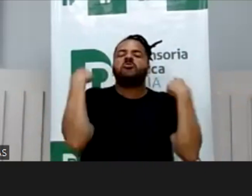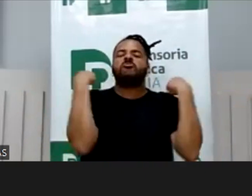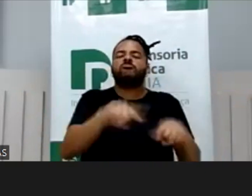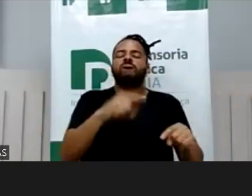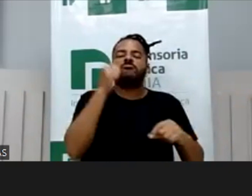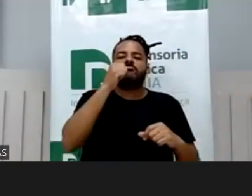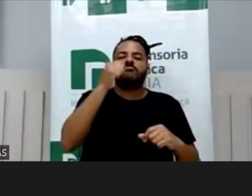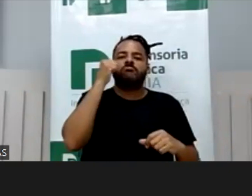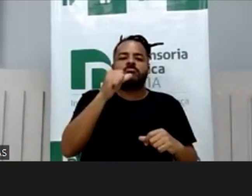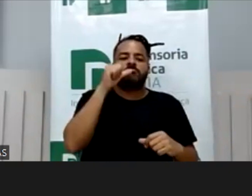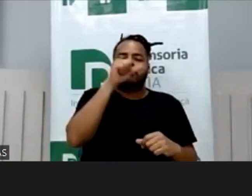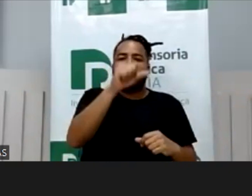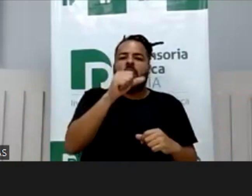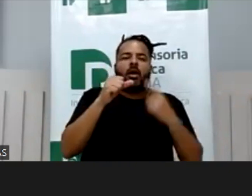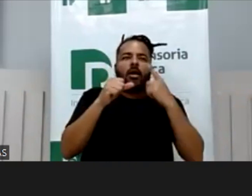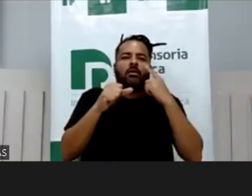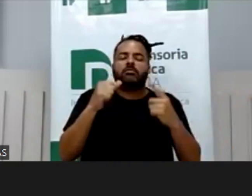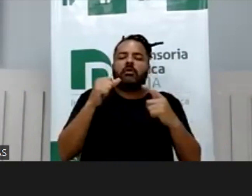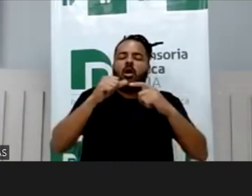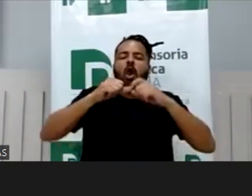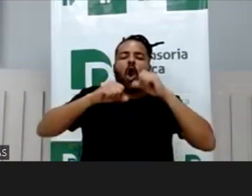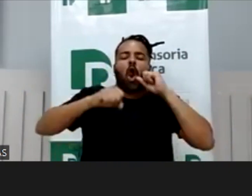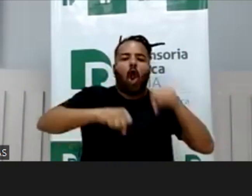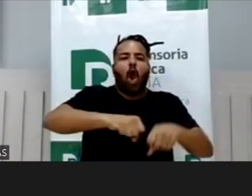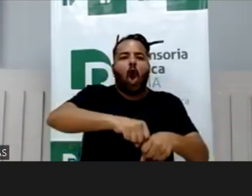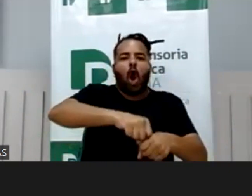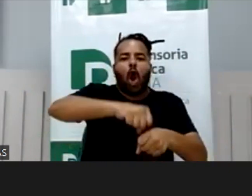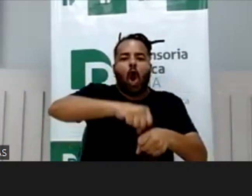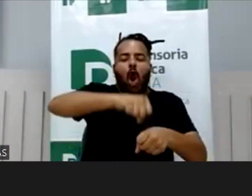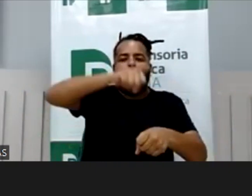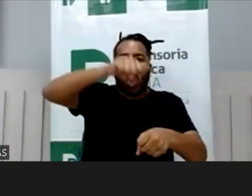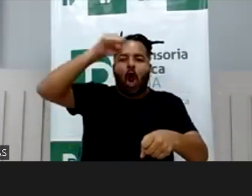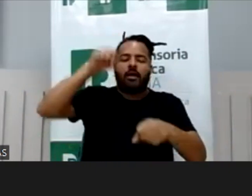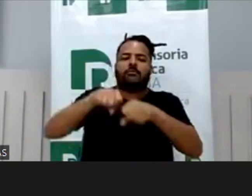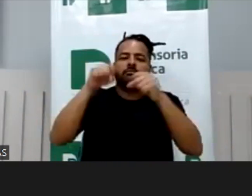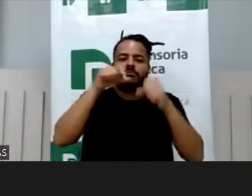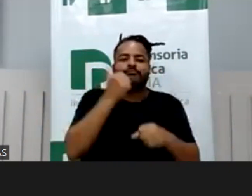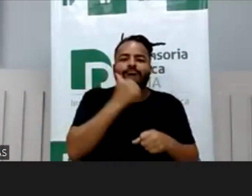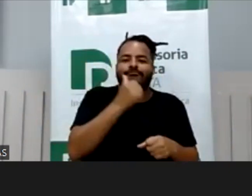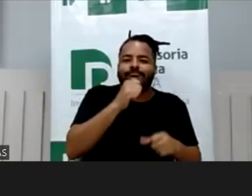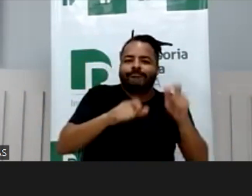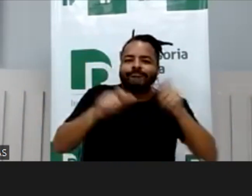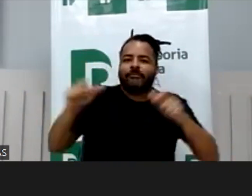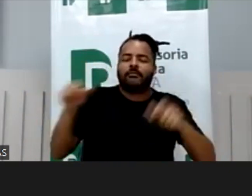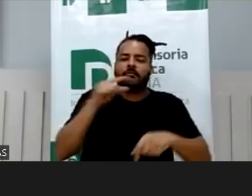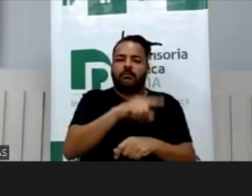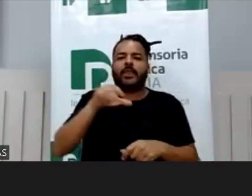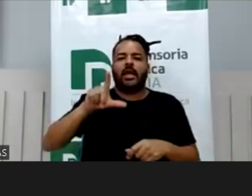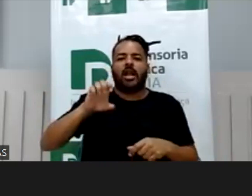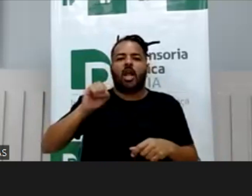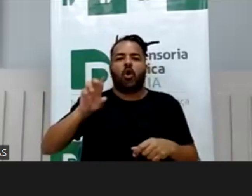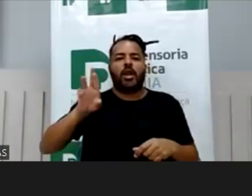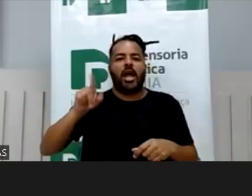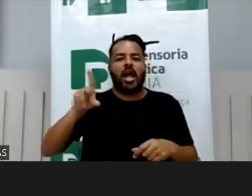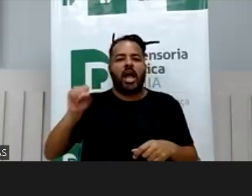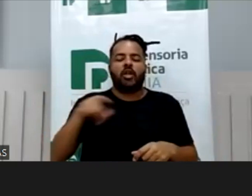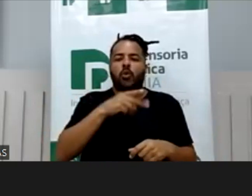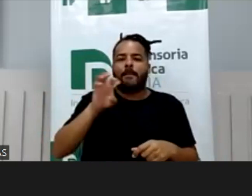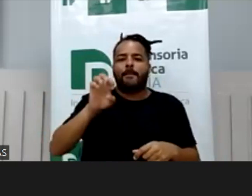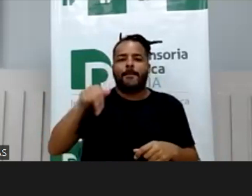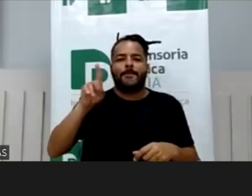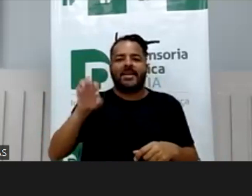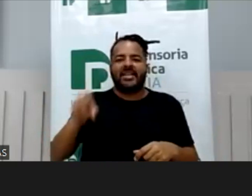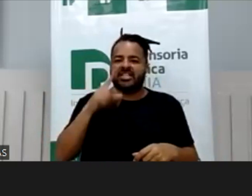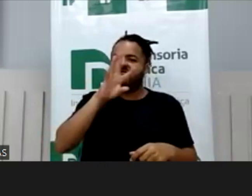livro Tudo é Rio, vai ter Leonardo Mendes, que é, para mim, o melhor orador que eu conheço, eu já falei isso para as meninas, é um homem